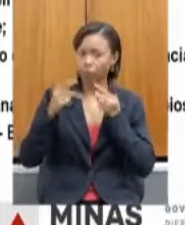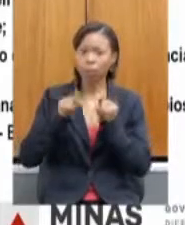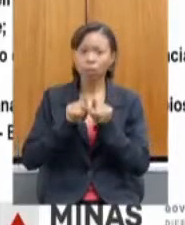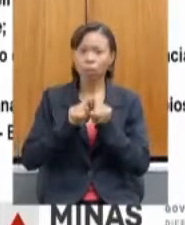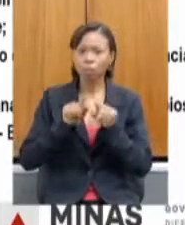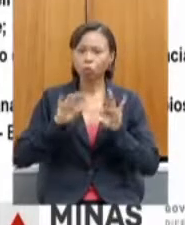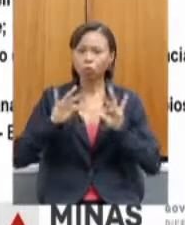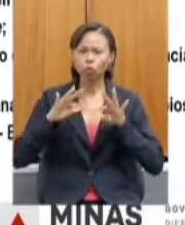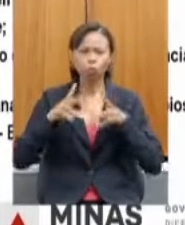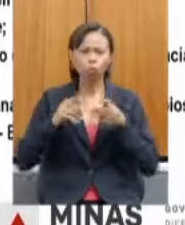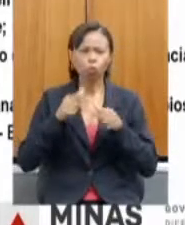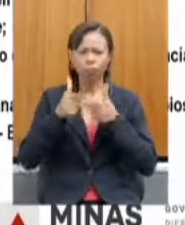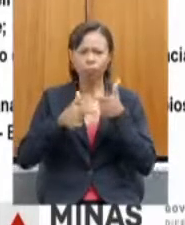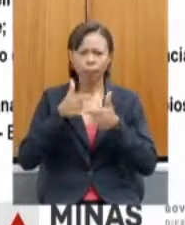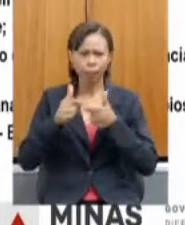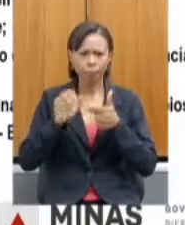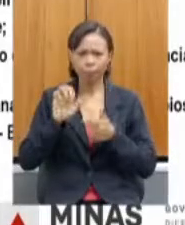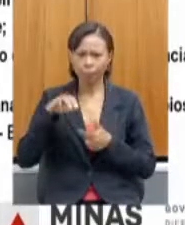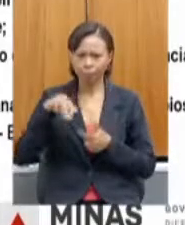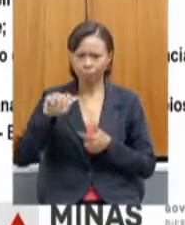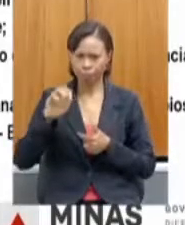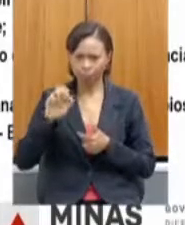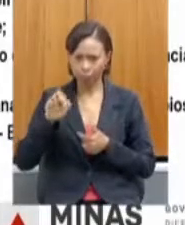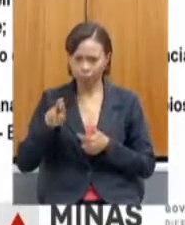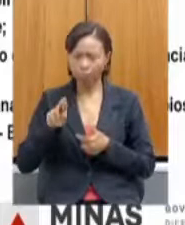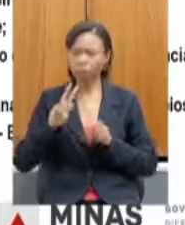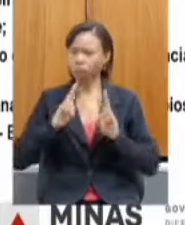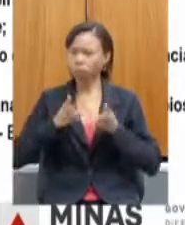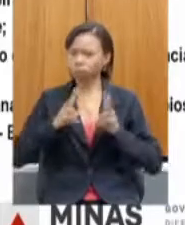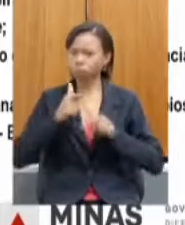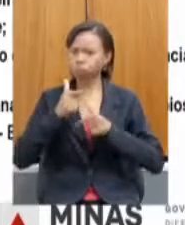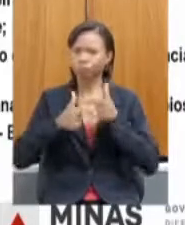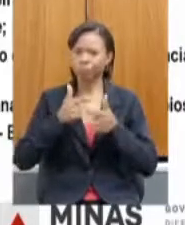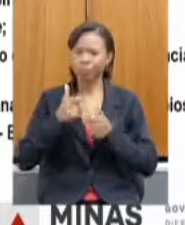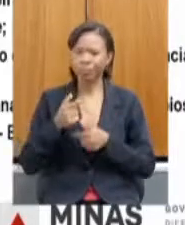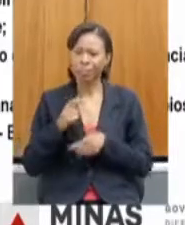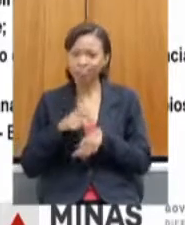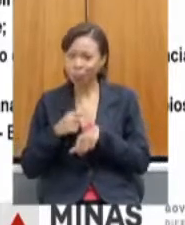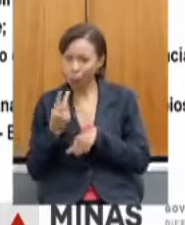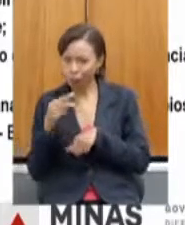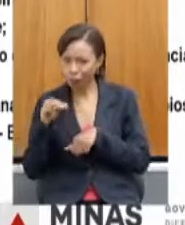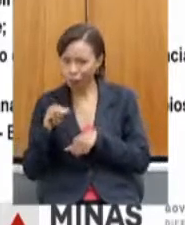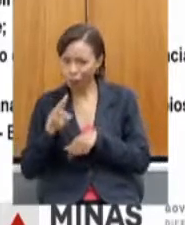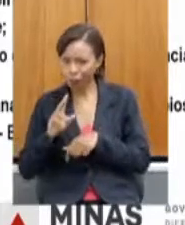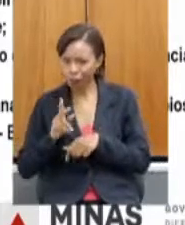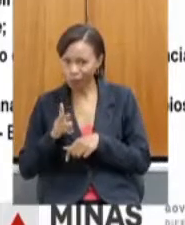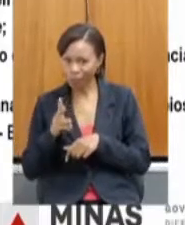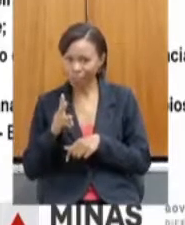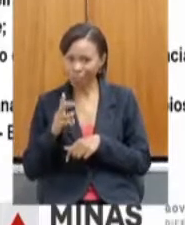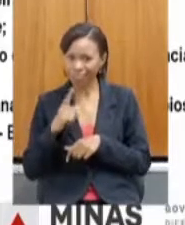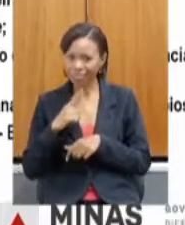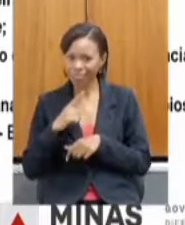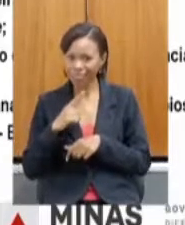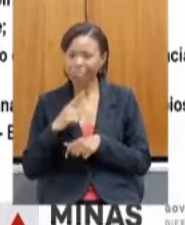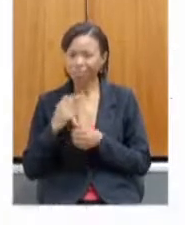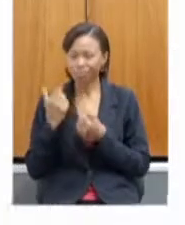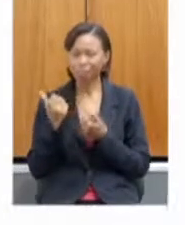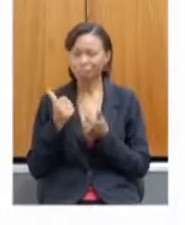IMATER faz continuam. Tenho mais uns dois minutinhos, por favor? Então, pode passar.